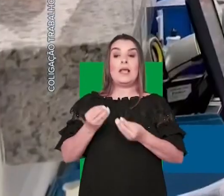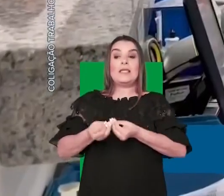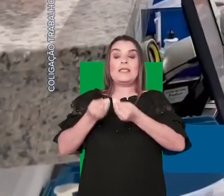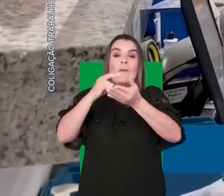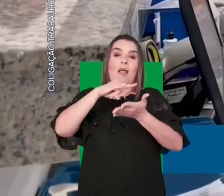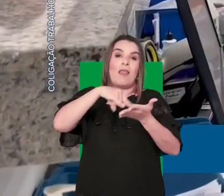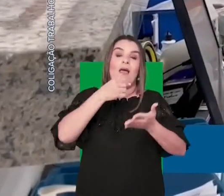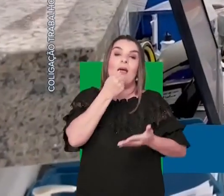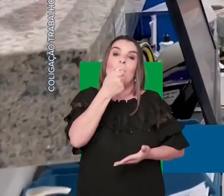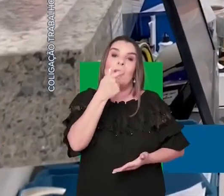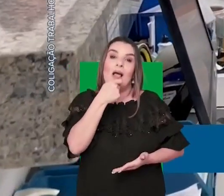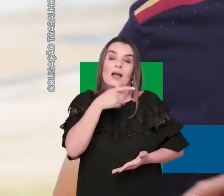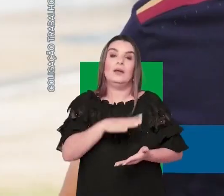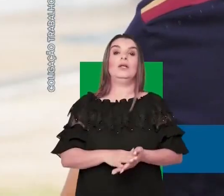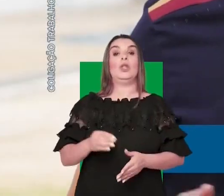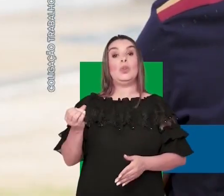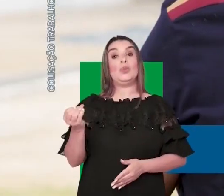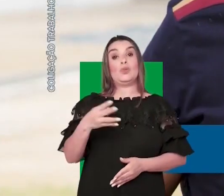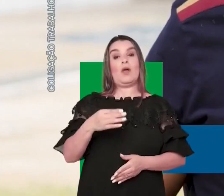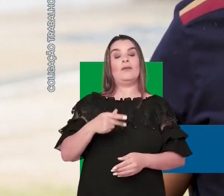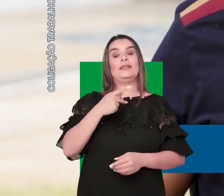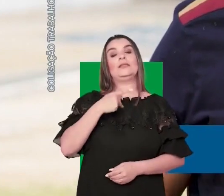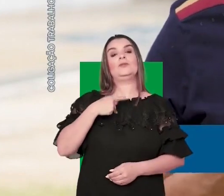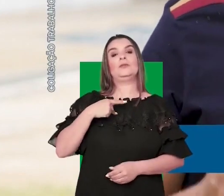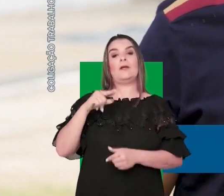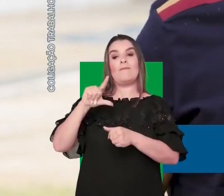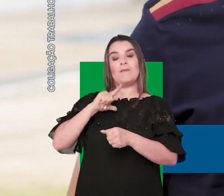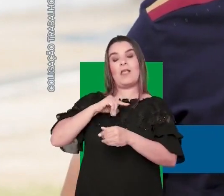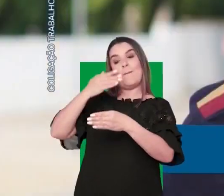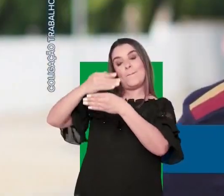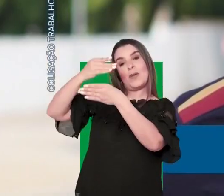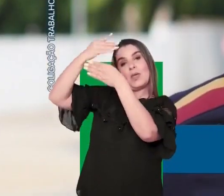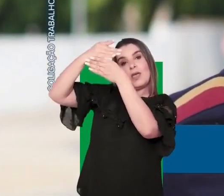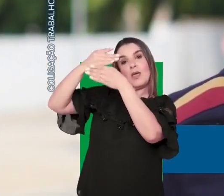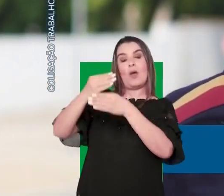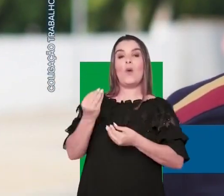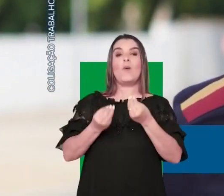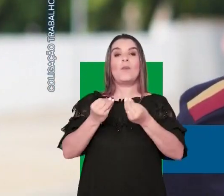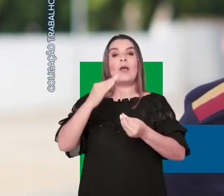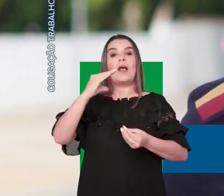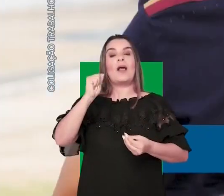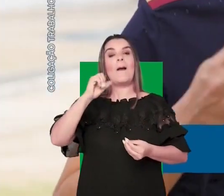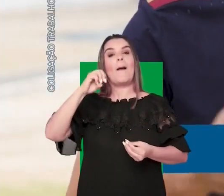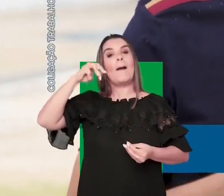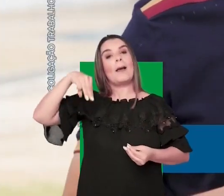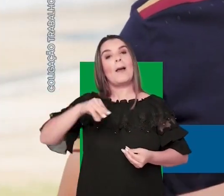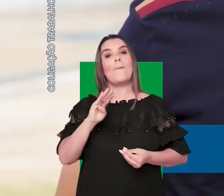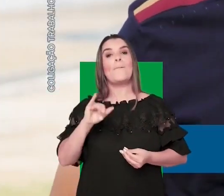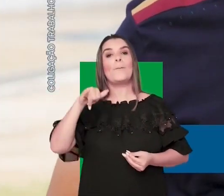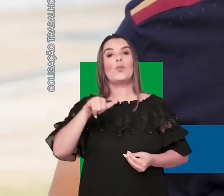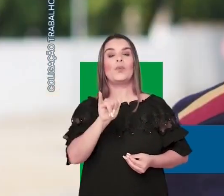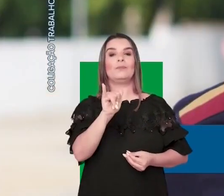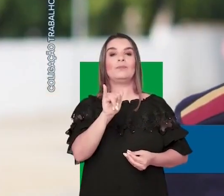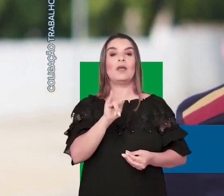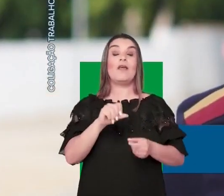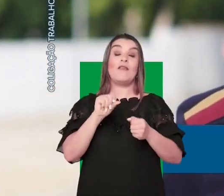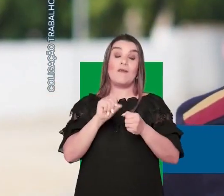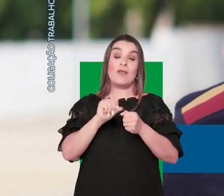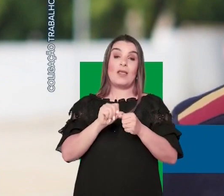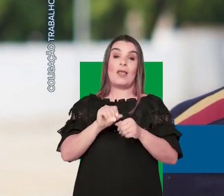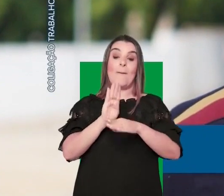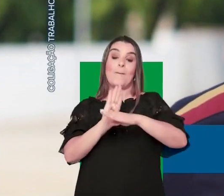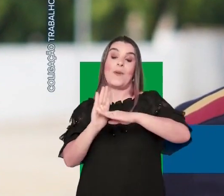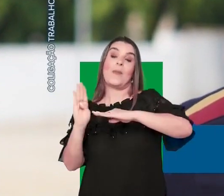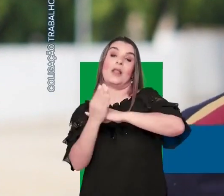de receitas médicas. Além disso, novas unidades de saúde estão sendo construídas. Como é o caso do Espaço Saúde, localizado no Jardim Cambuí. Que irá atender